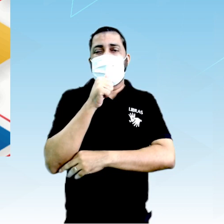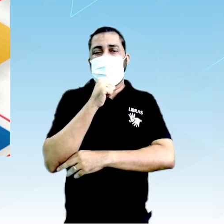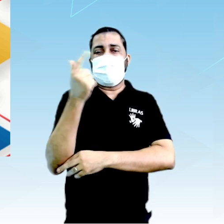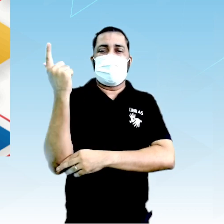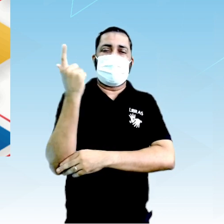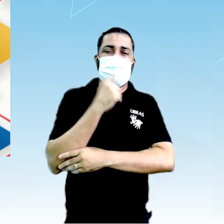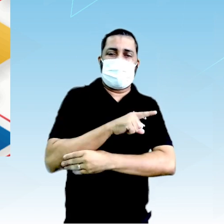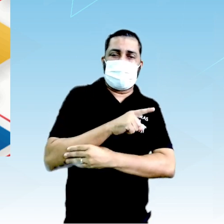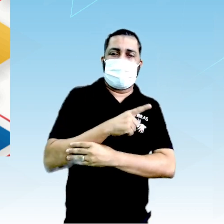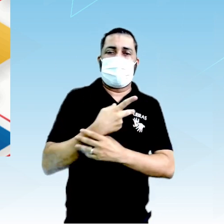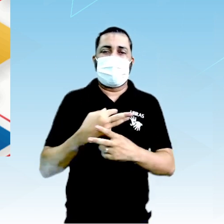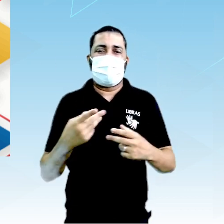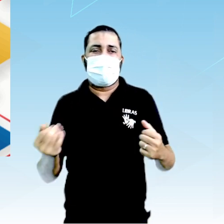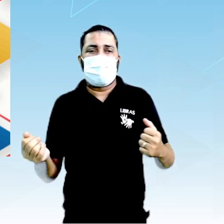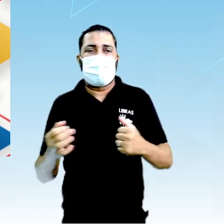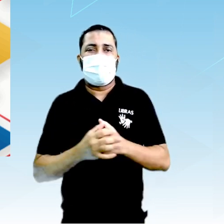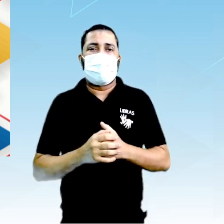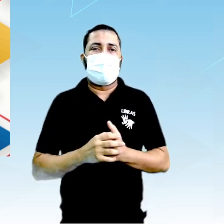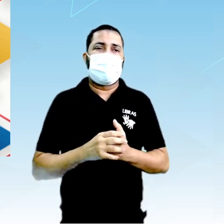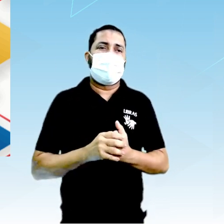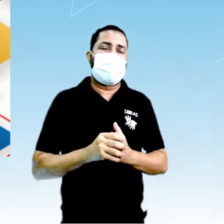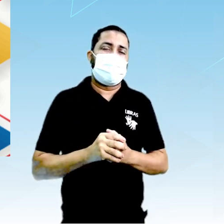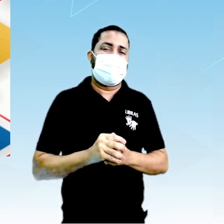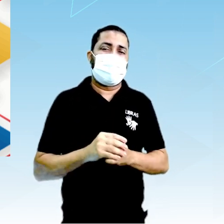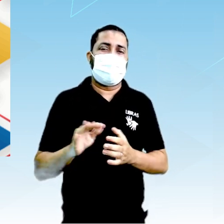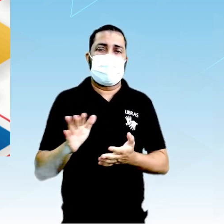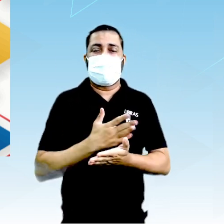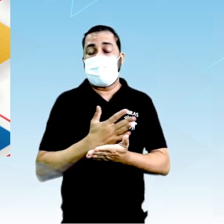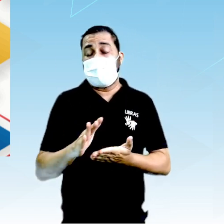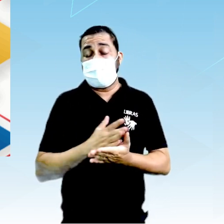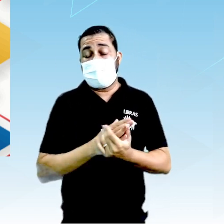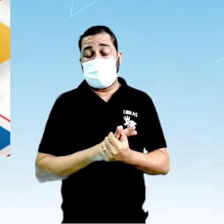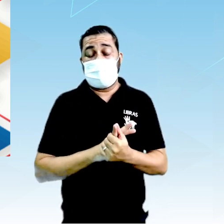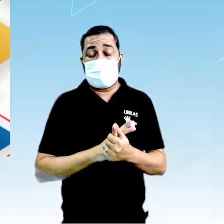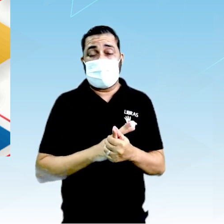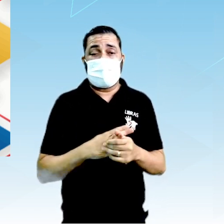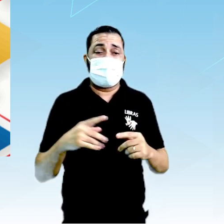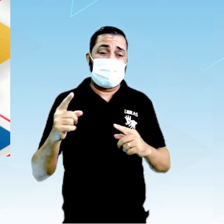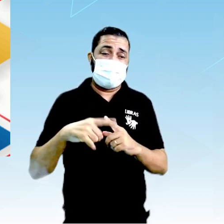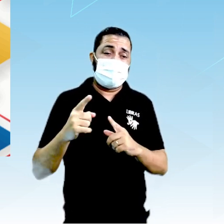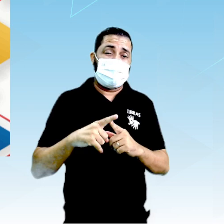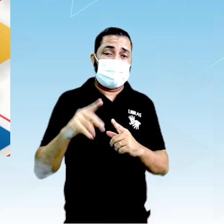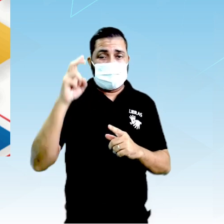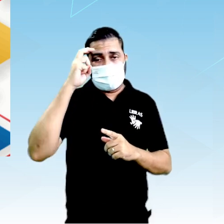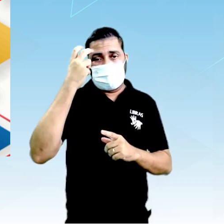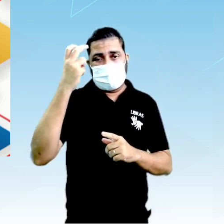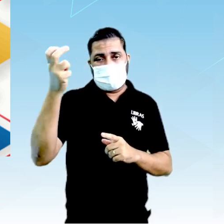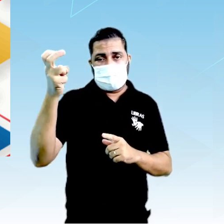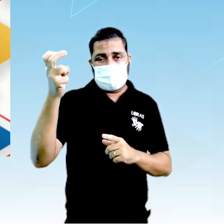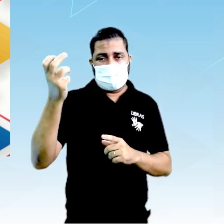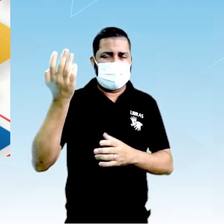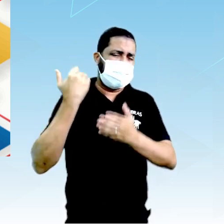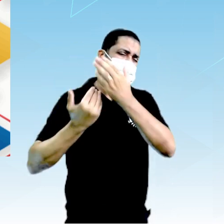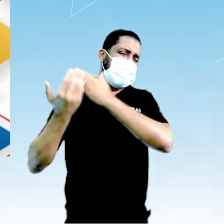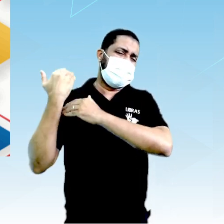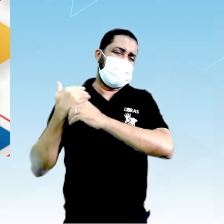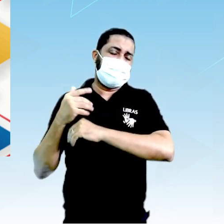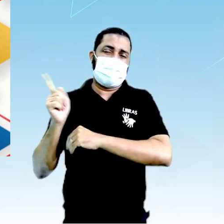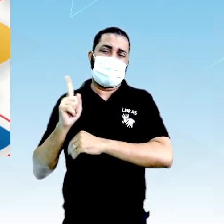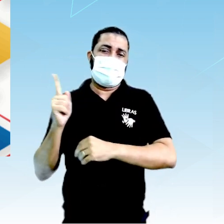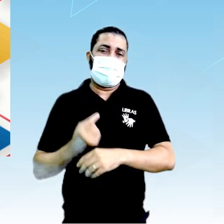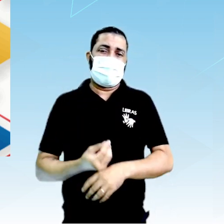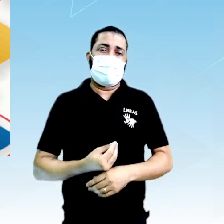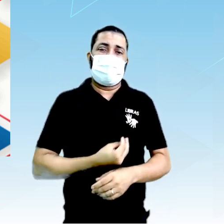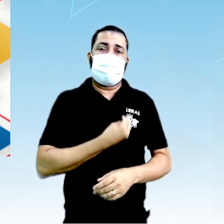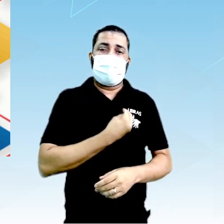conserva algumas coisas místicas, algumas coisas típicas da cultura de sua época e não a de vinda da